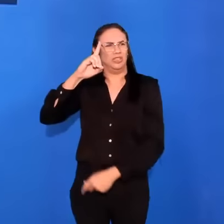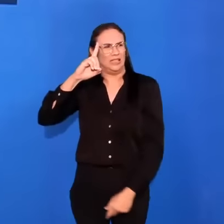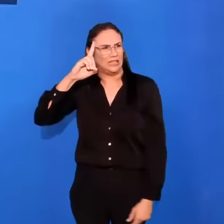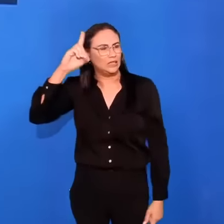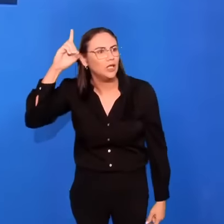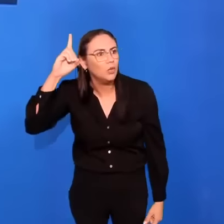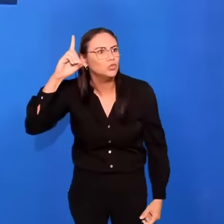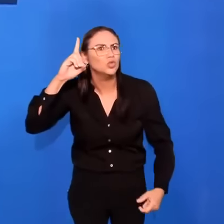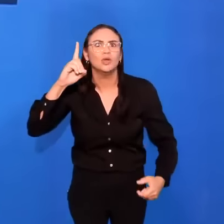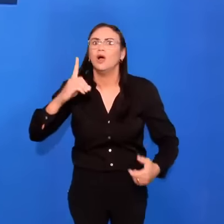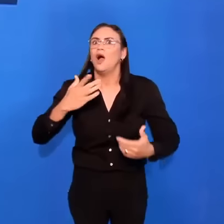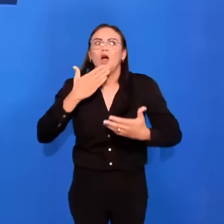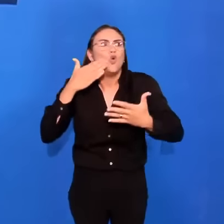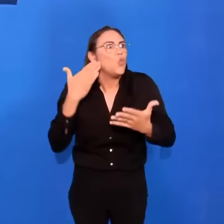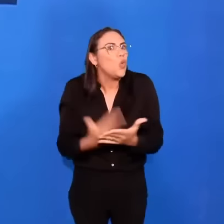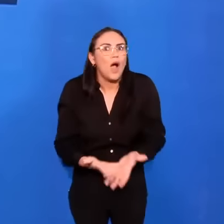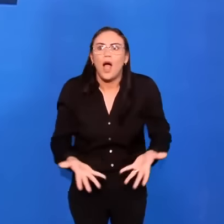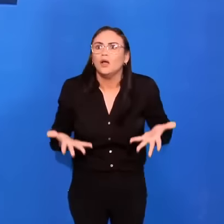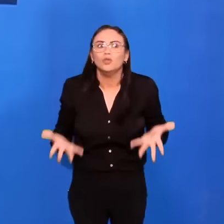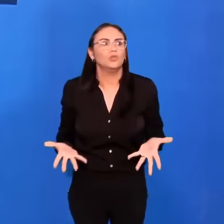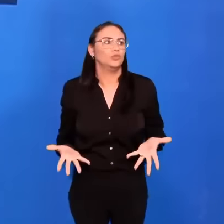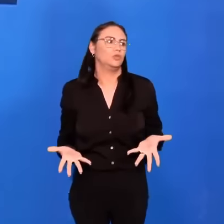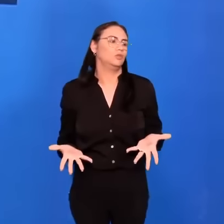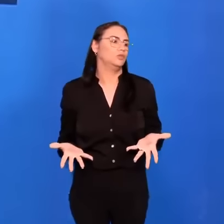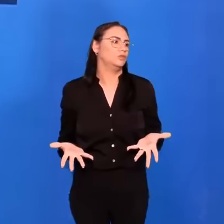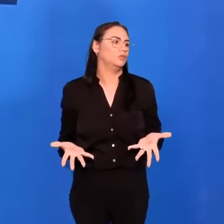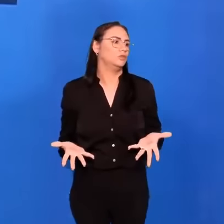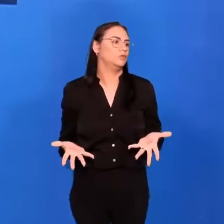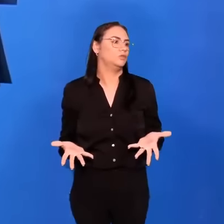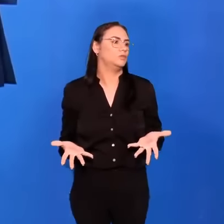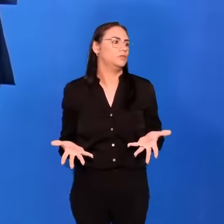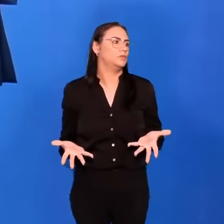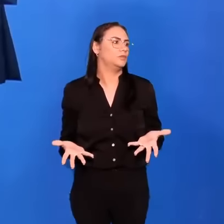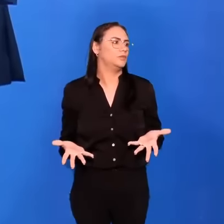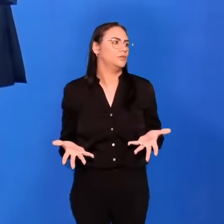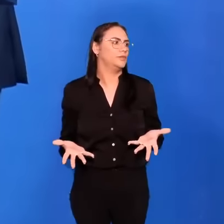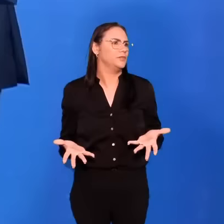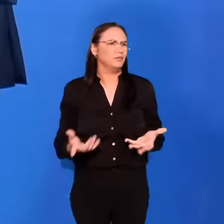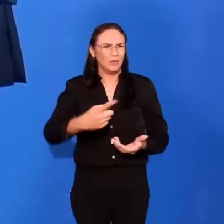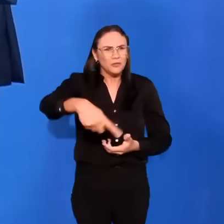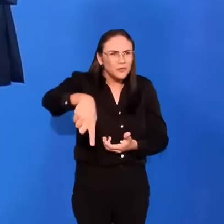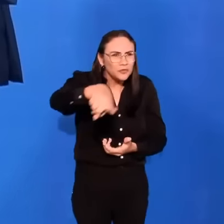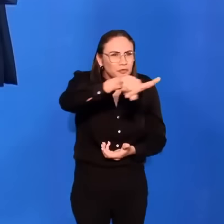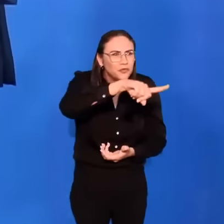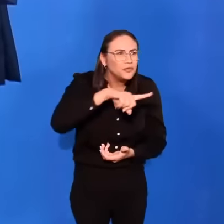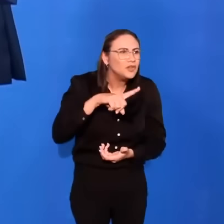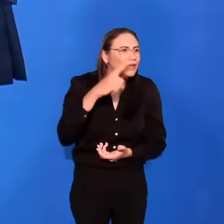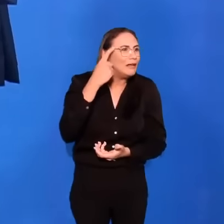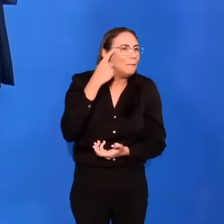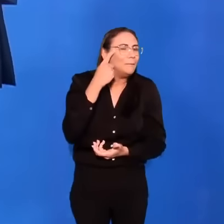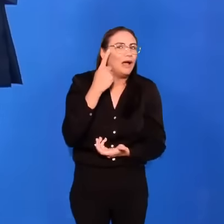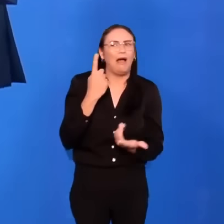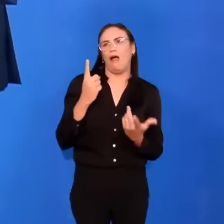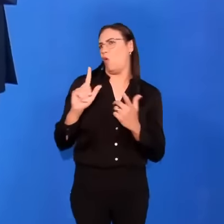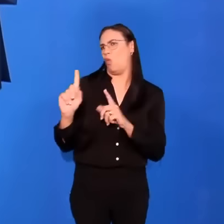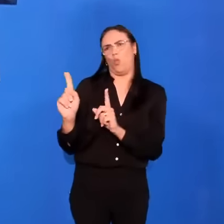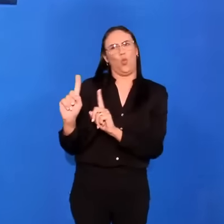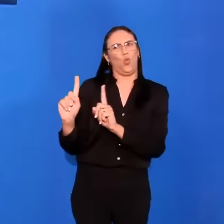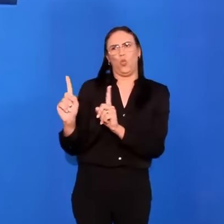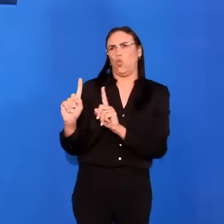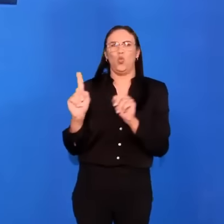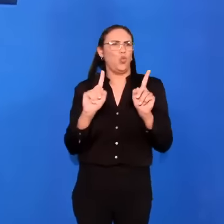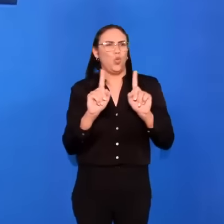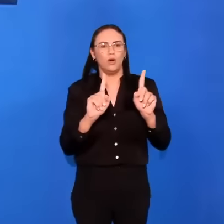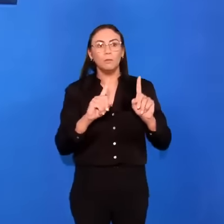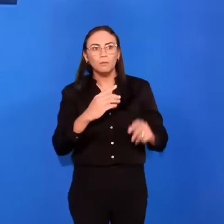é assustador. Não se engane, esse tipo de pecado,